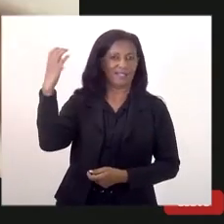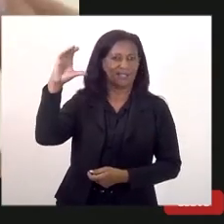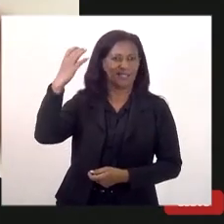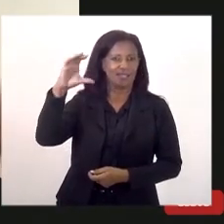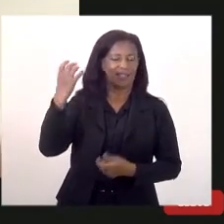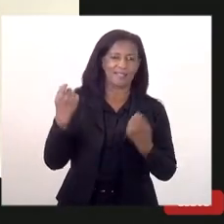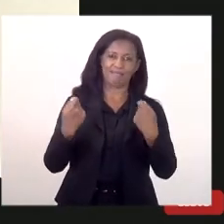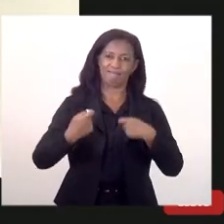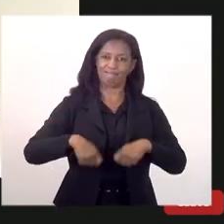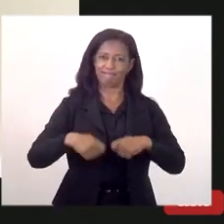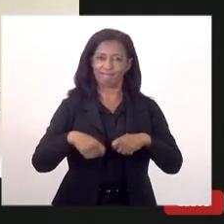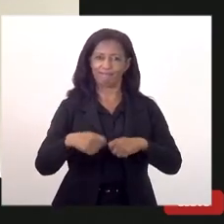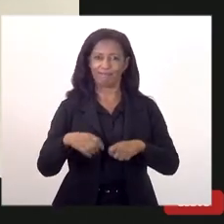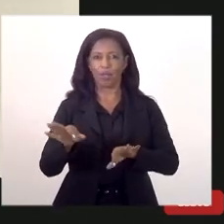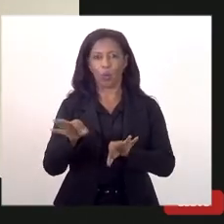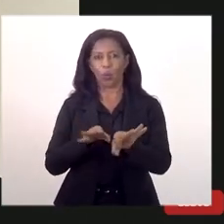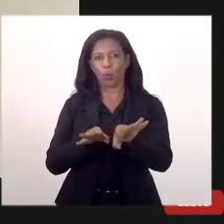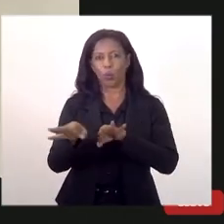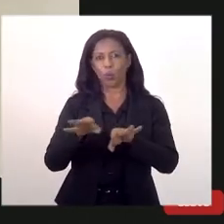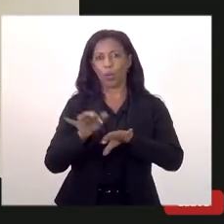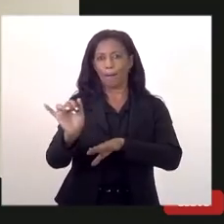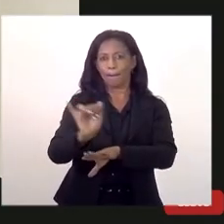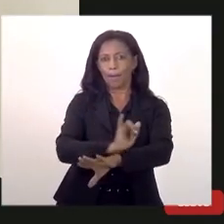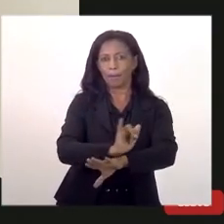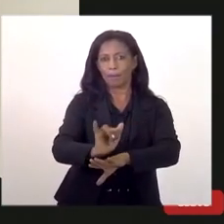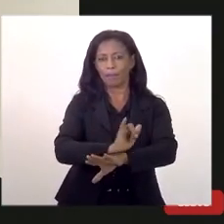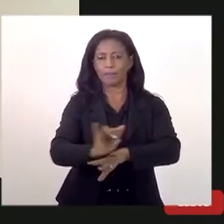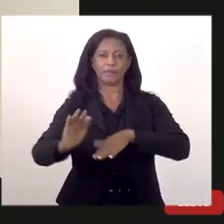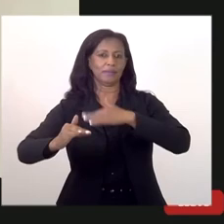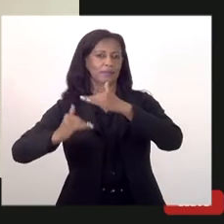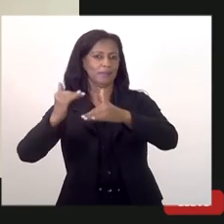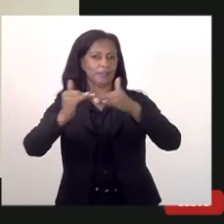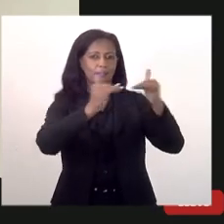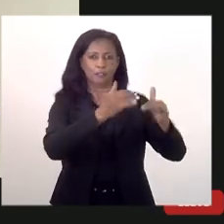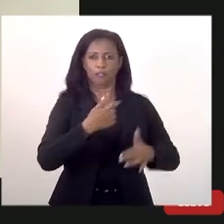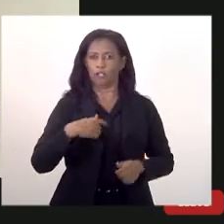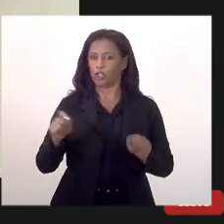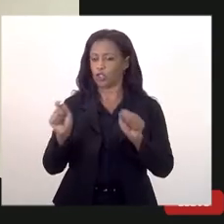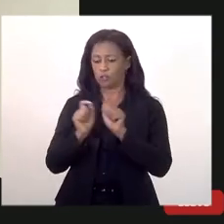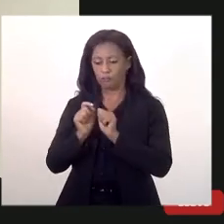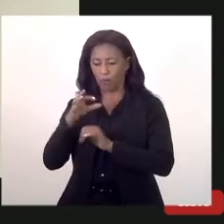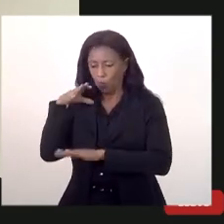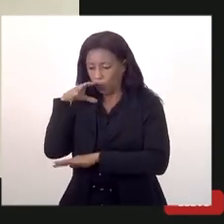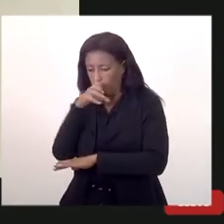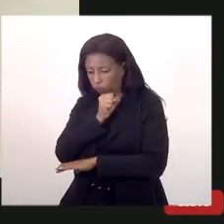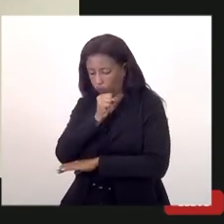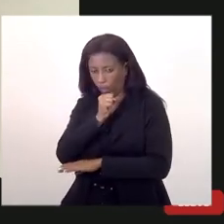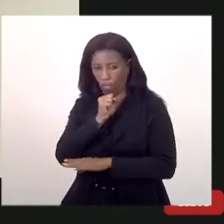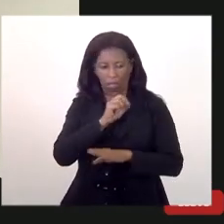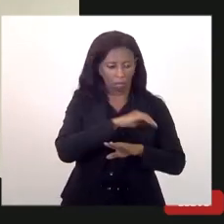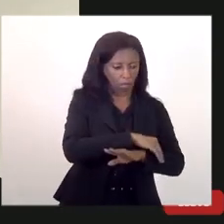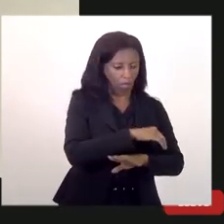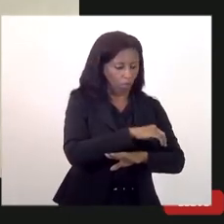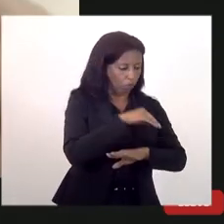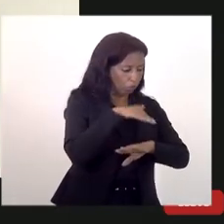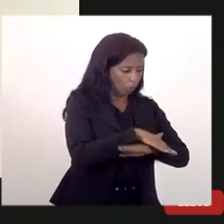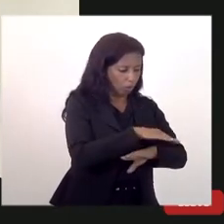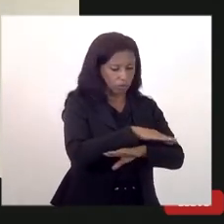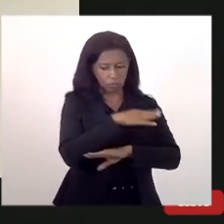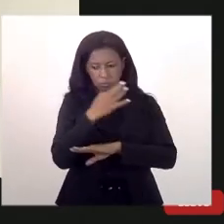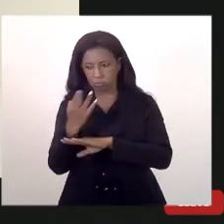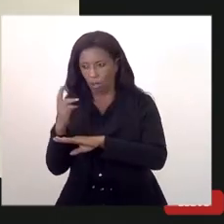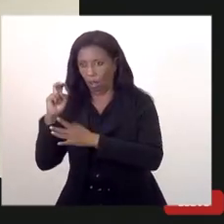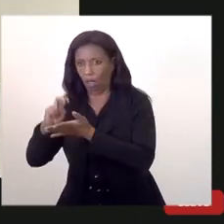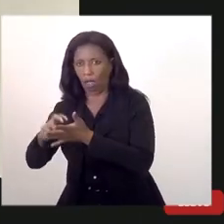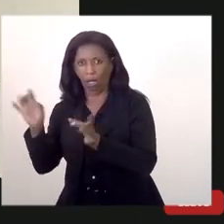a necessidade de se planejar desenvolvimento a gente não faz desenvolvimento do dia para a noite ou da noite para o dia a gente faz com